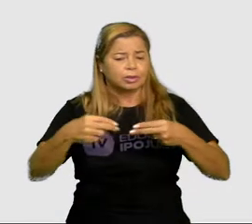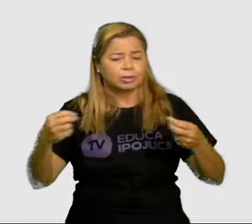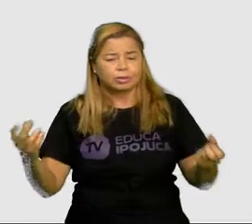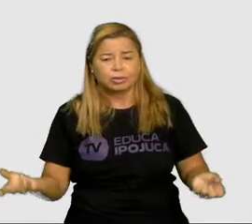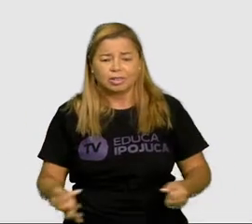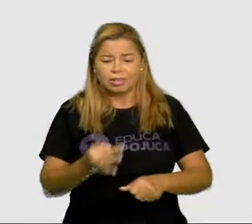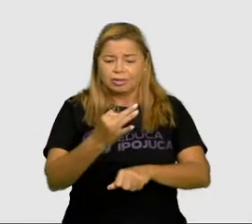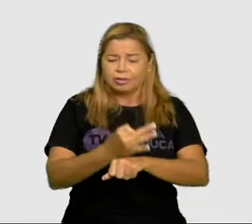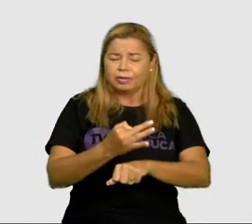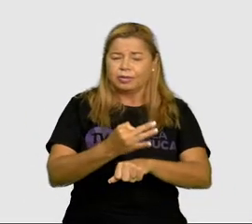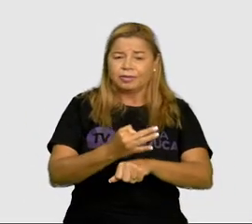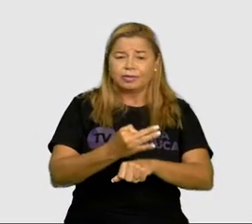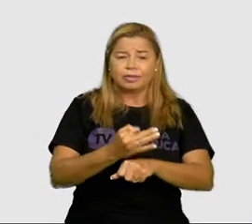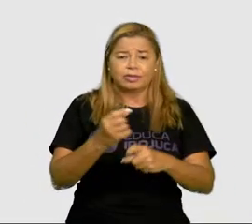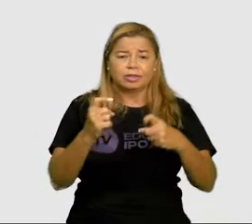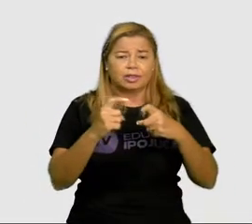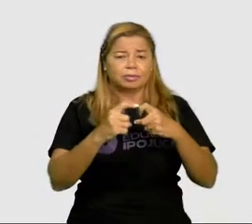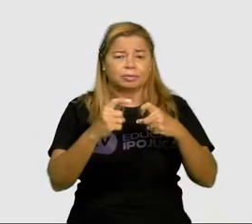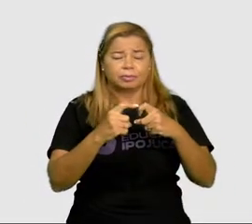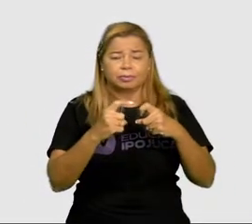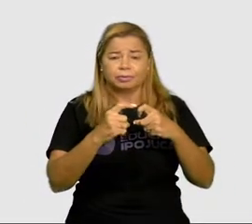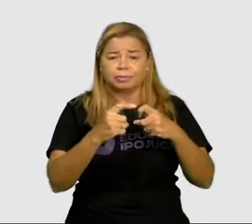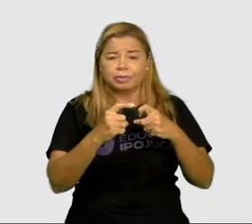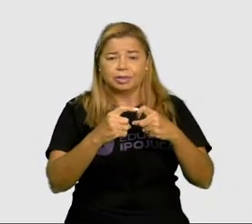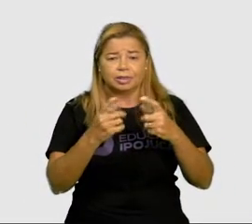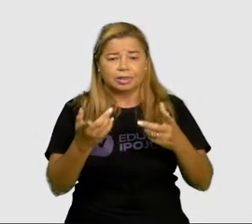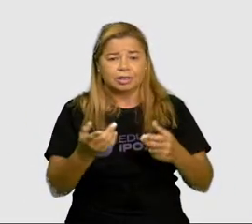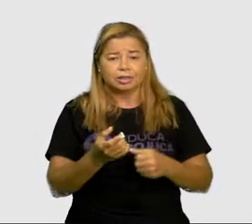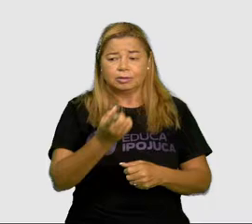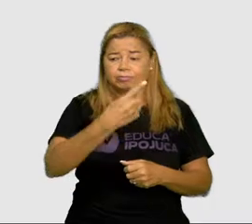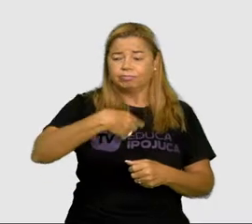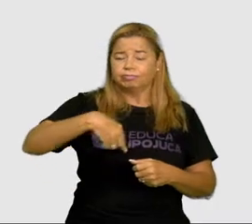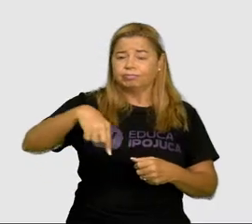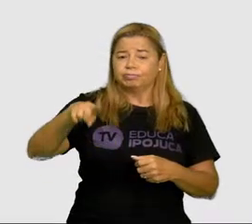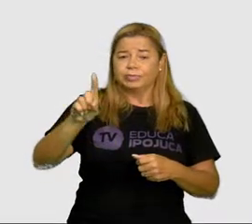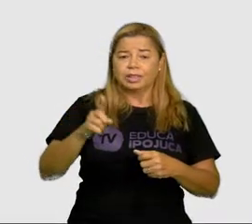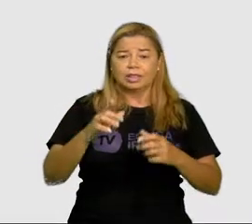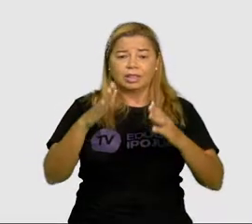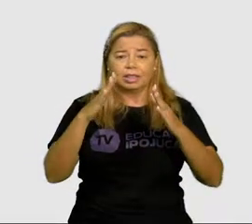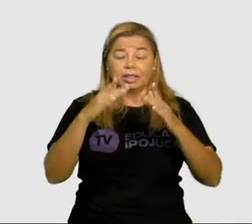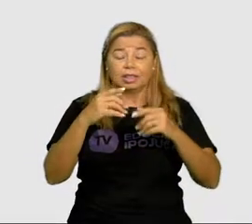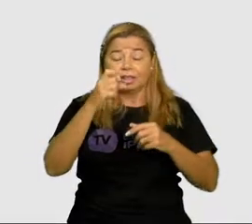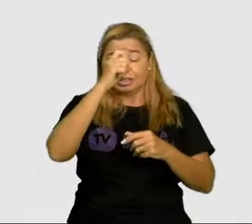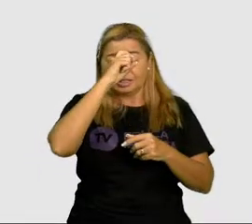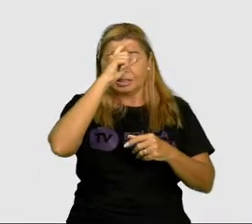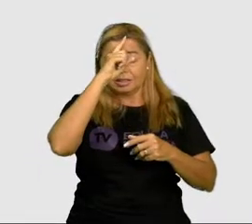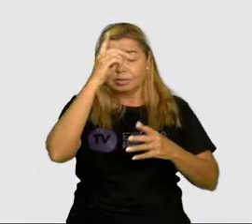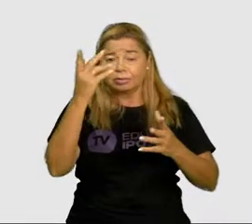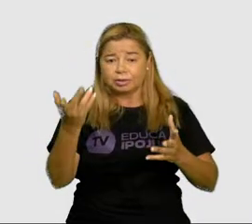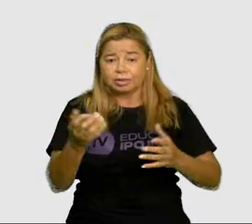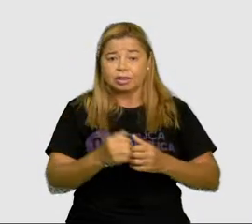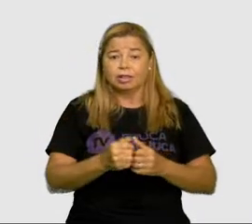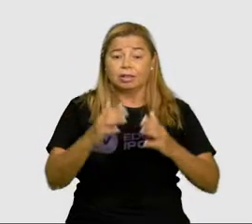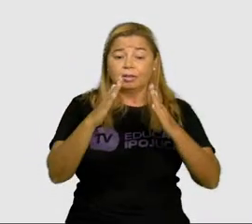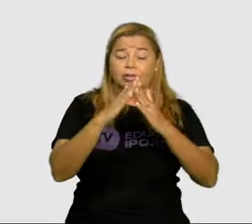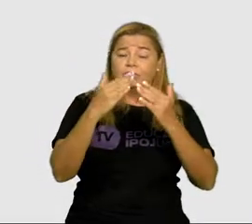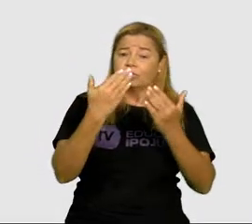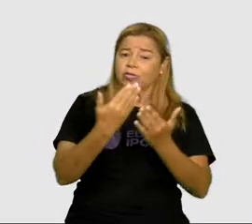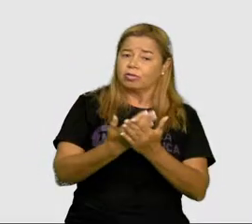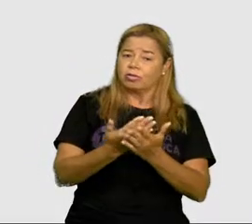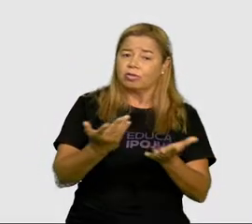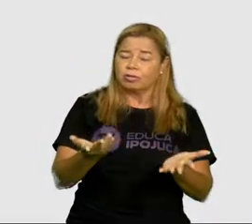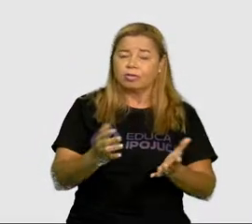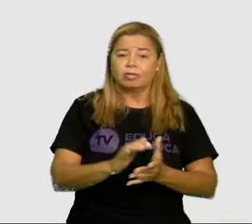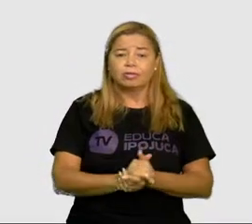acompanhamento, educação, até educação, né? A falta de uma boa educação nas escolas também interfere um pouco,